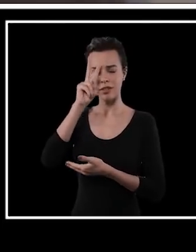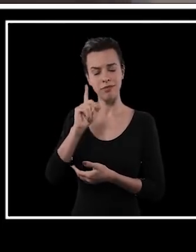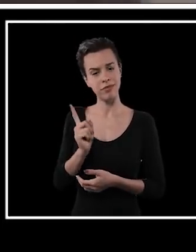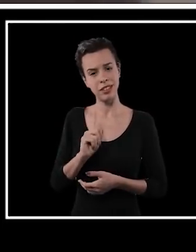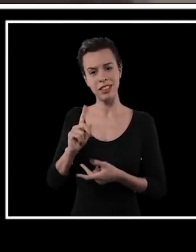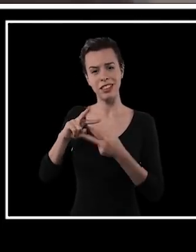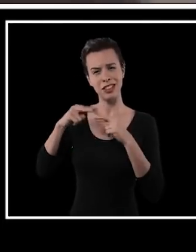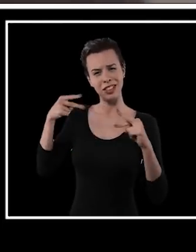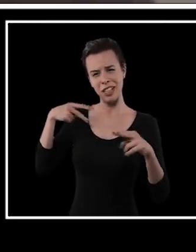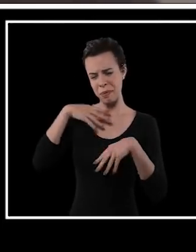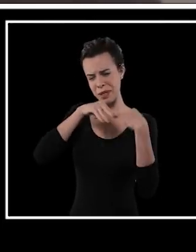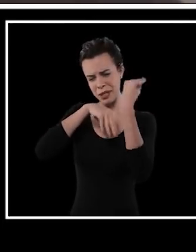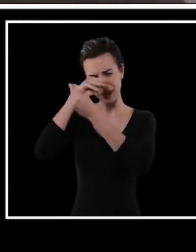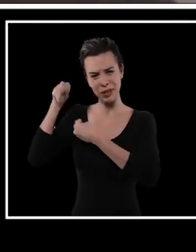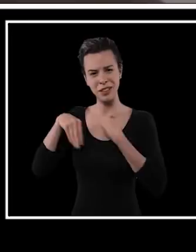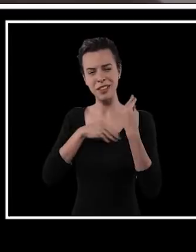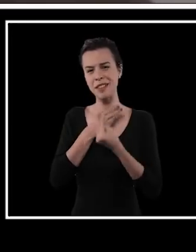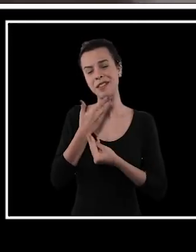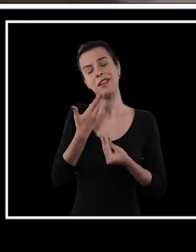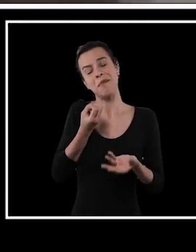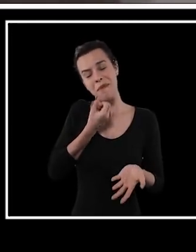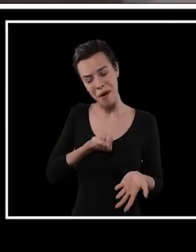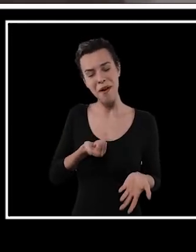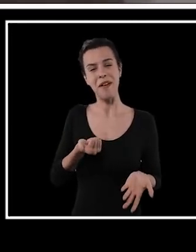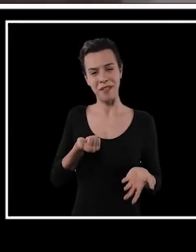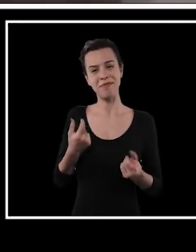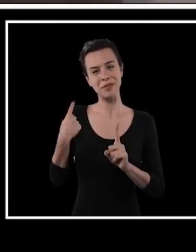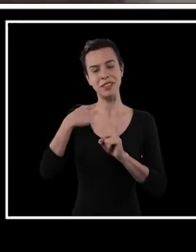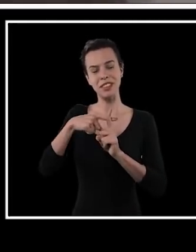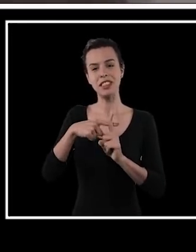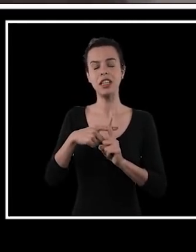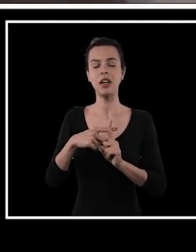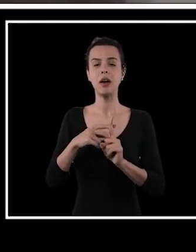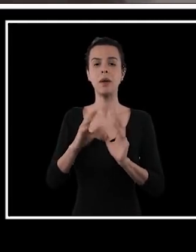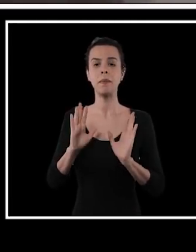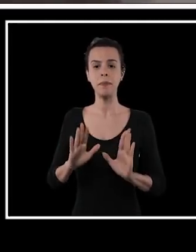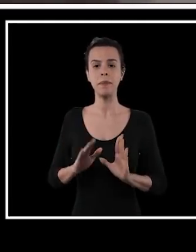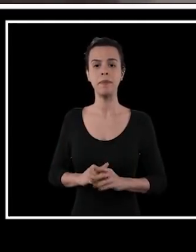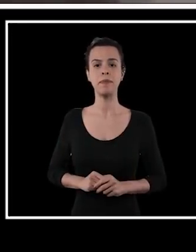histórico, tenho uma genética bem vira-lata, no melhor sentido da palavra,